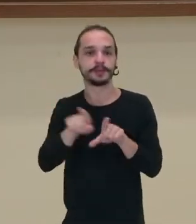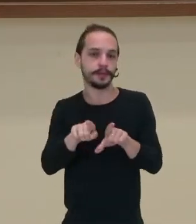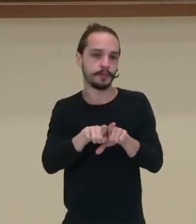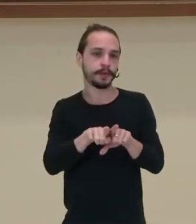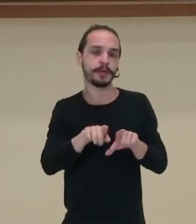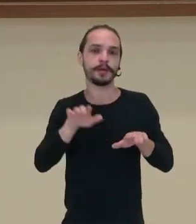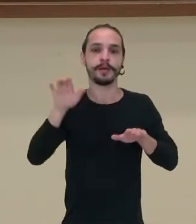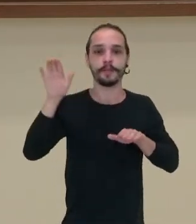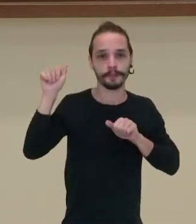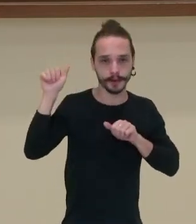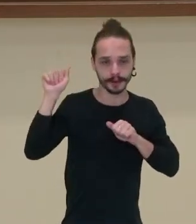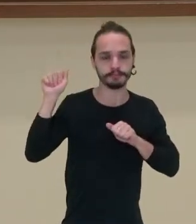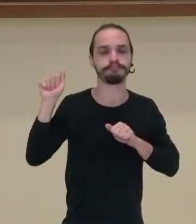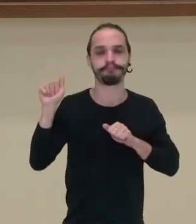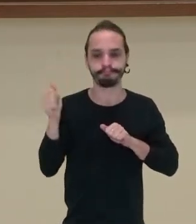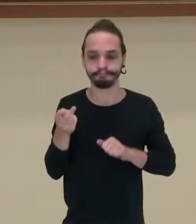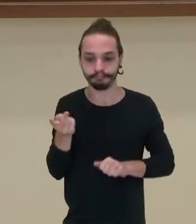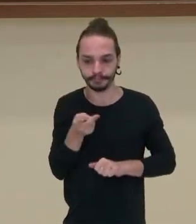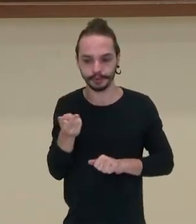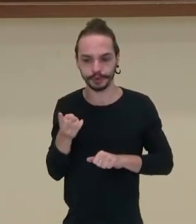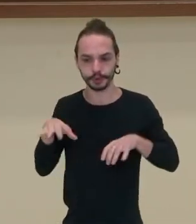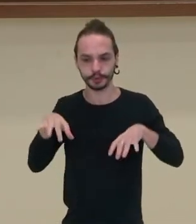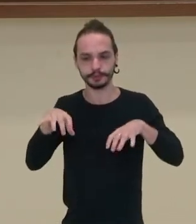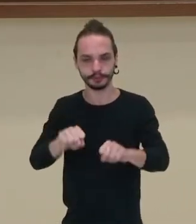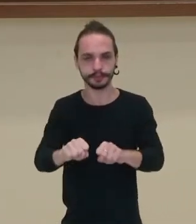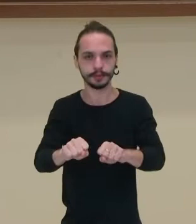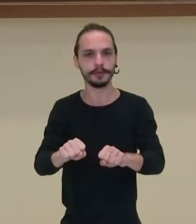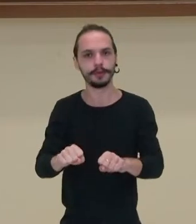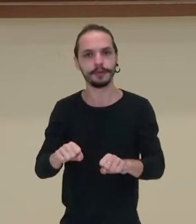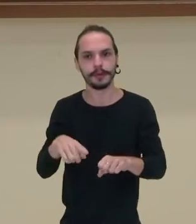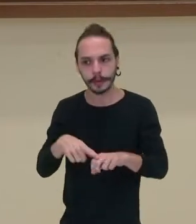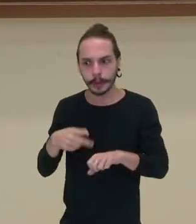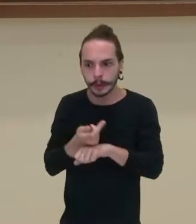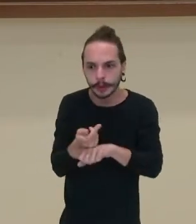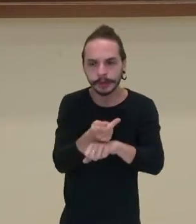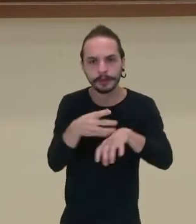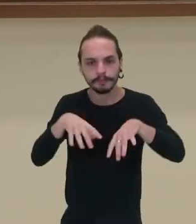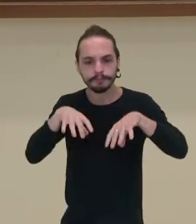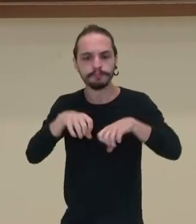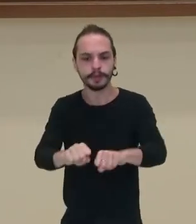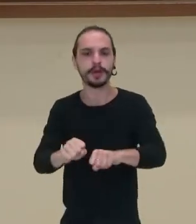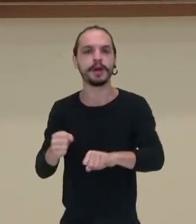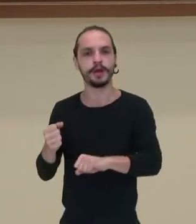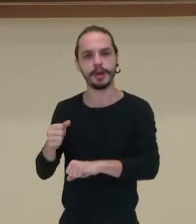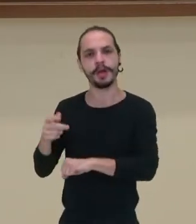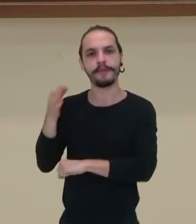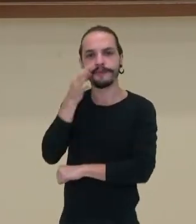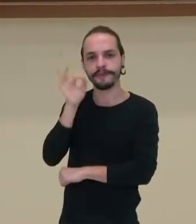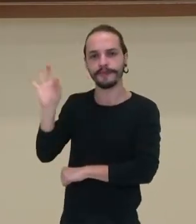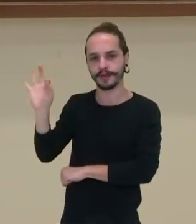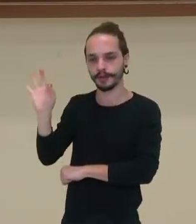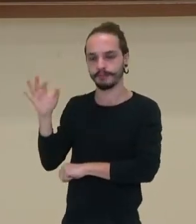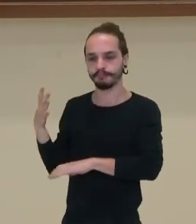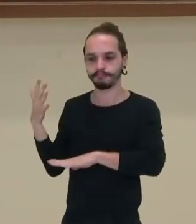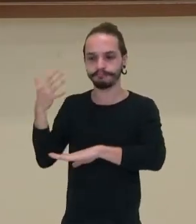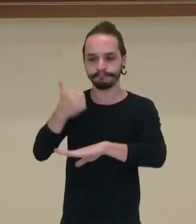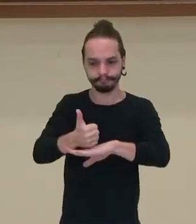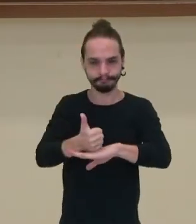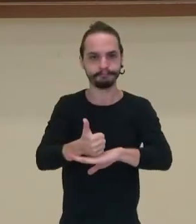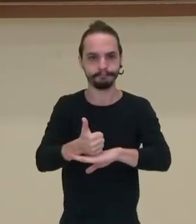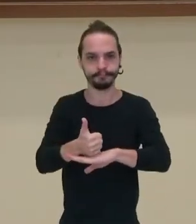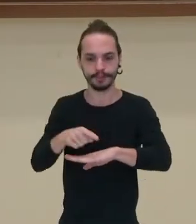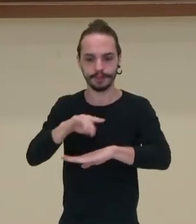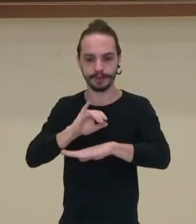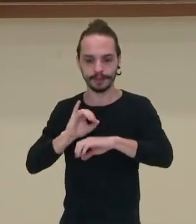espanhóis. Mas lembrando lá a busca de terras, enfim, durante o período colonial, a França vai tomar uma parte dessa ilha.